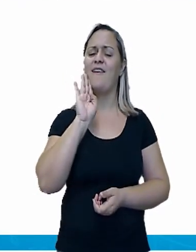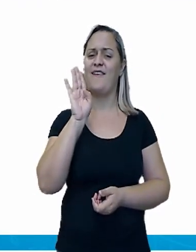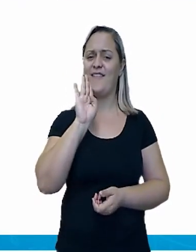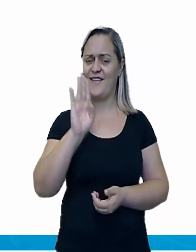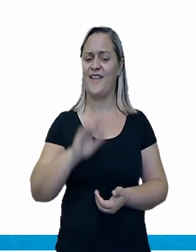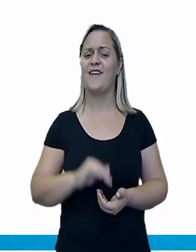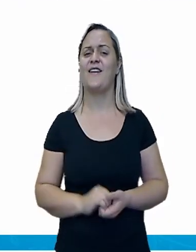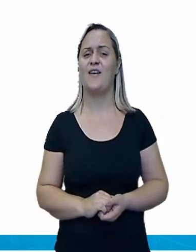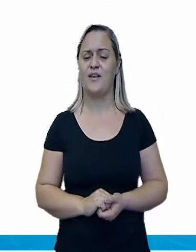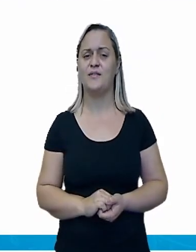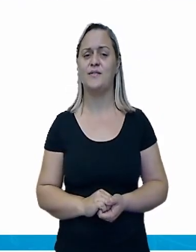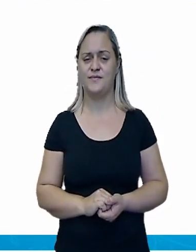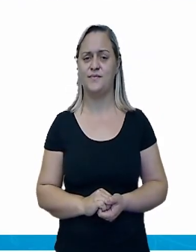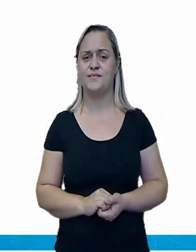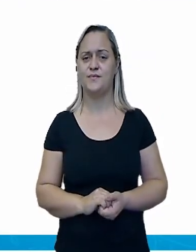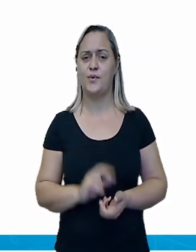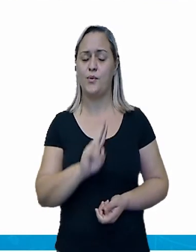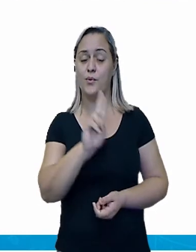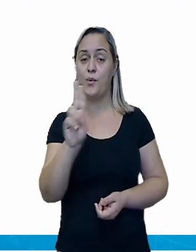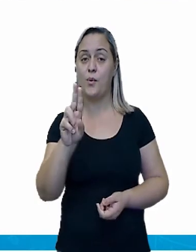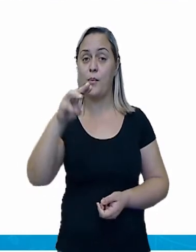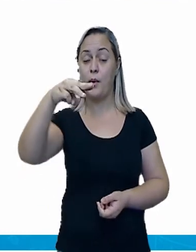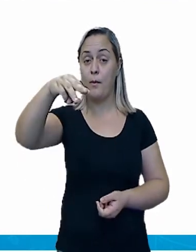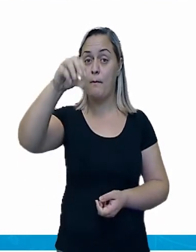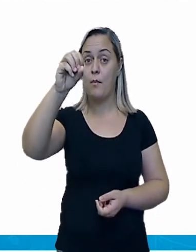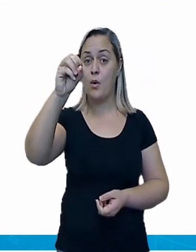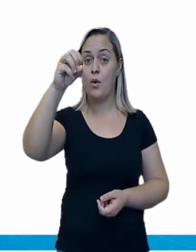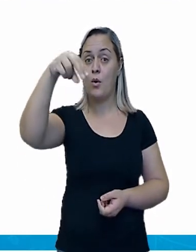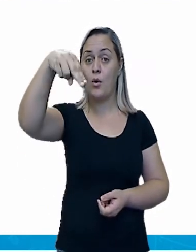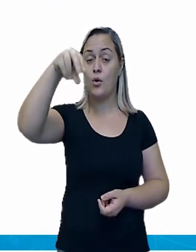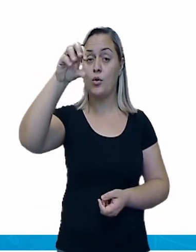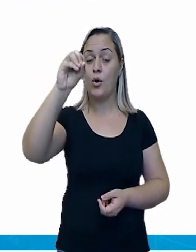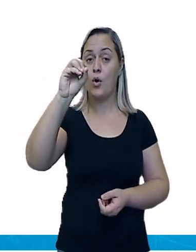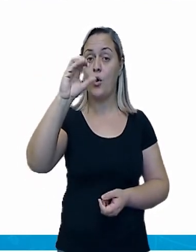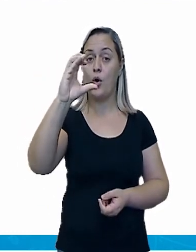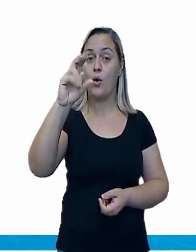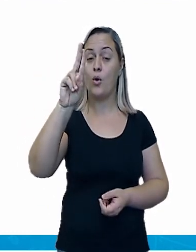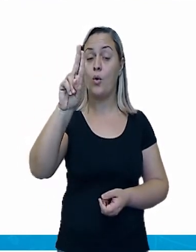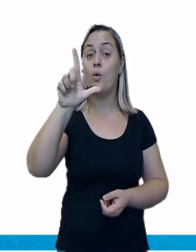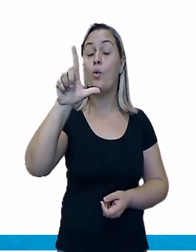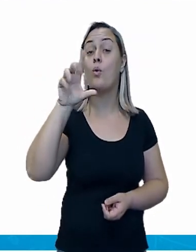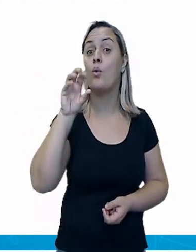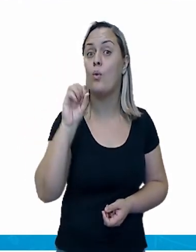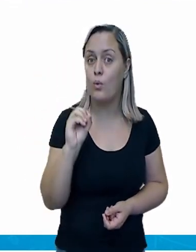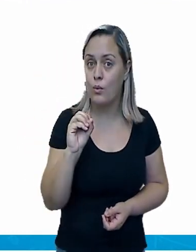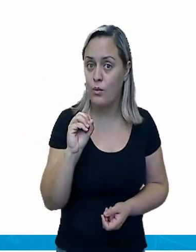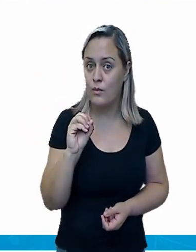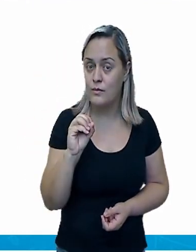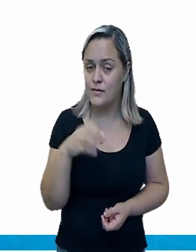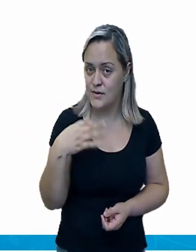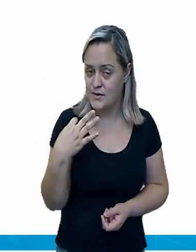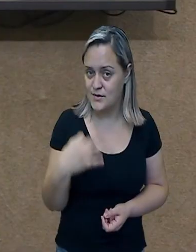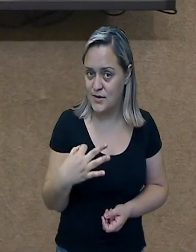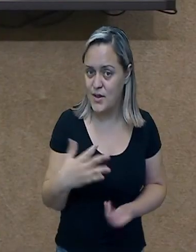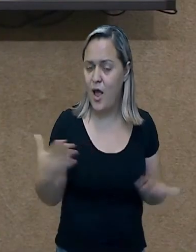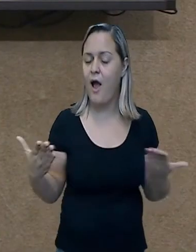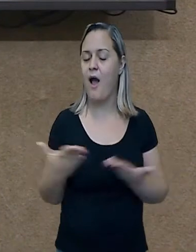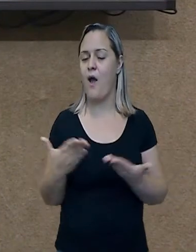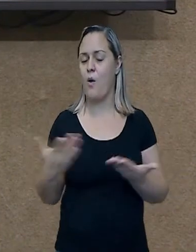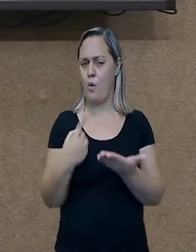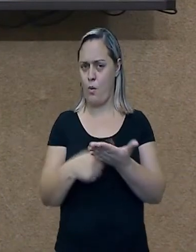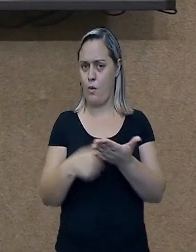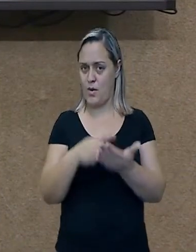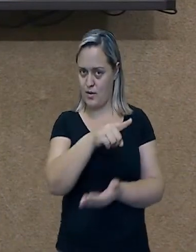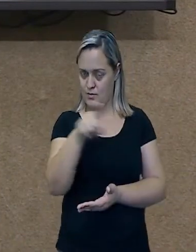ver muito bem a foto. Então chama monóculo. Eu quero fazer um combinado com vocês. Vocês vão perguntar ao papai ou à